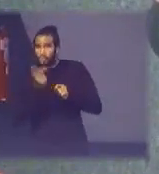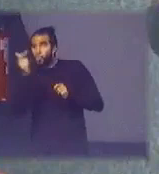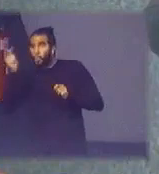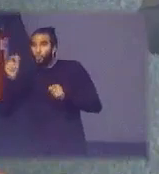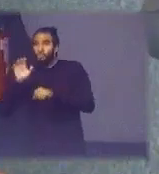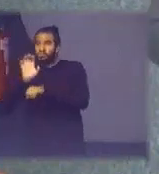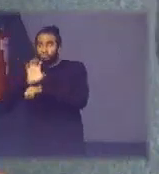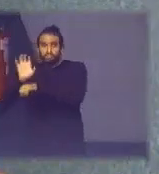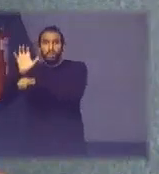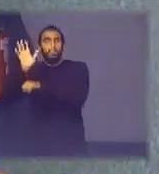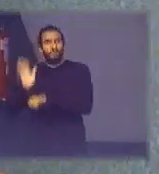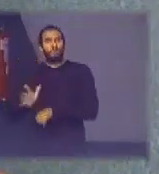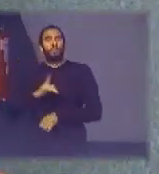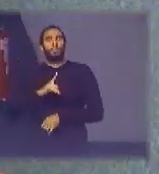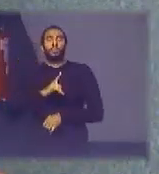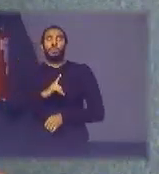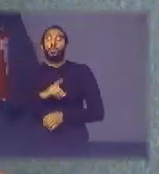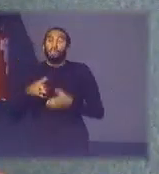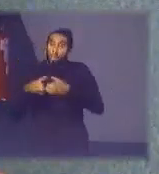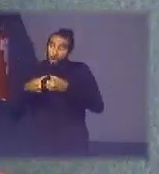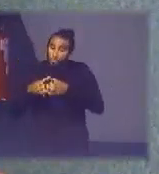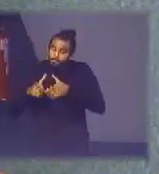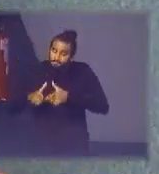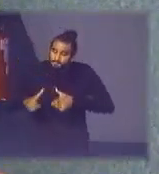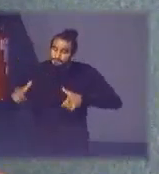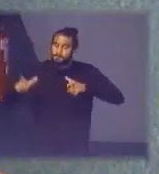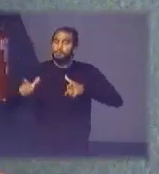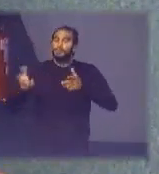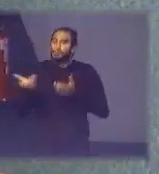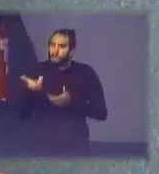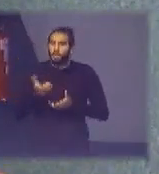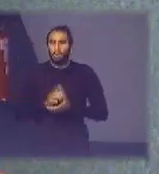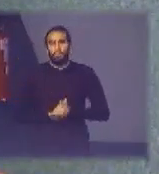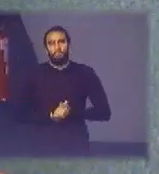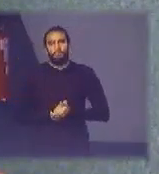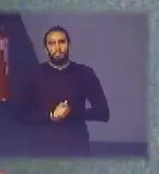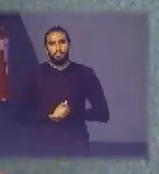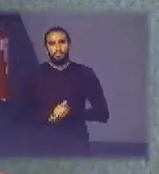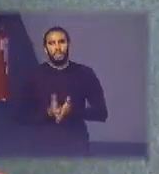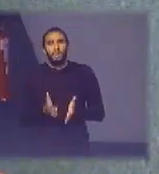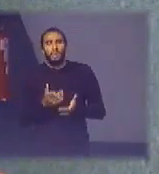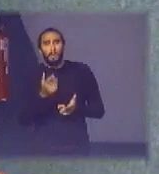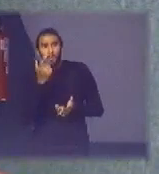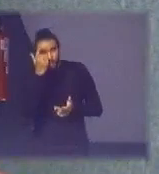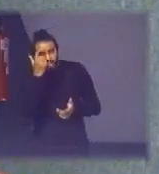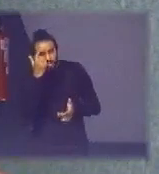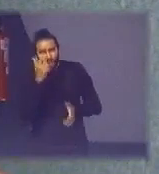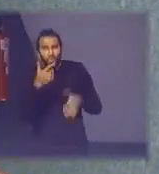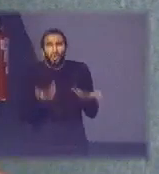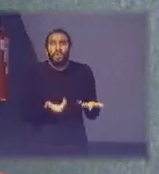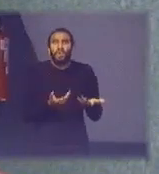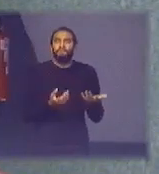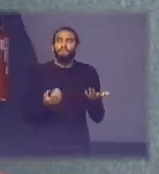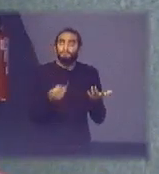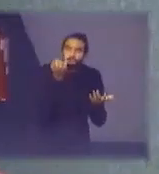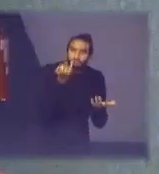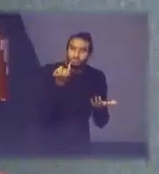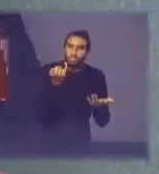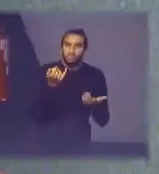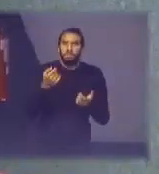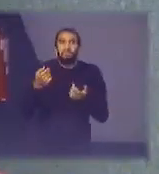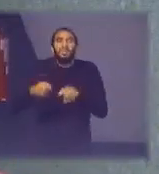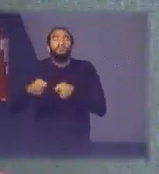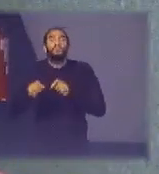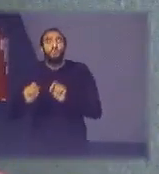tem uma grande massa que não quer vamos pesar o que é mais importante o que precisa o que